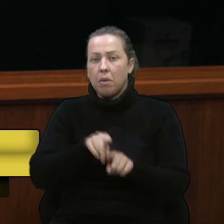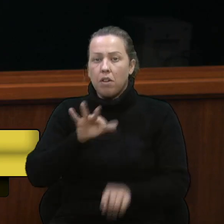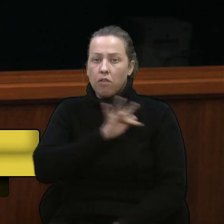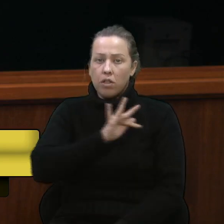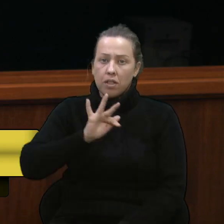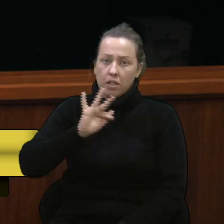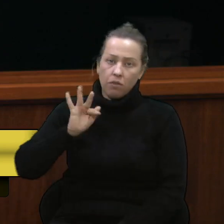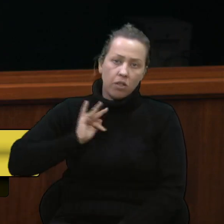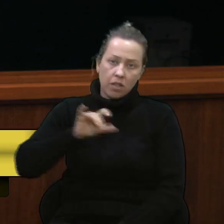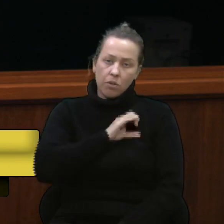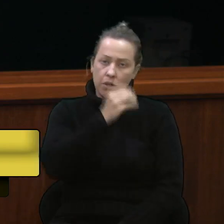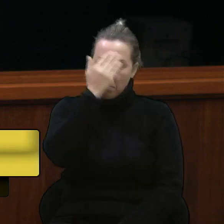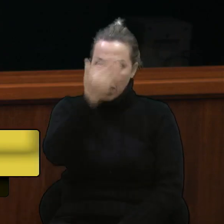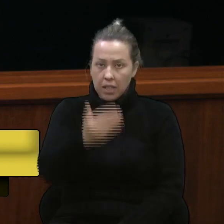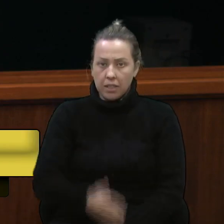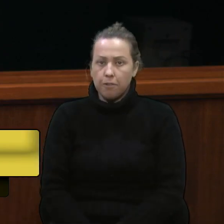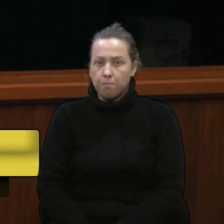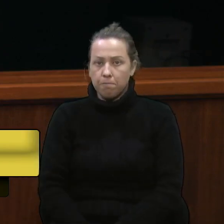Cunha. Obrigada.